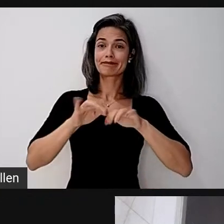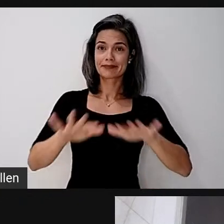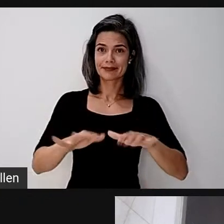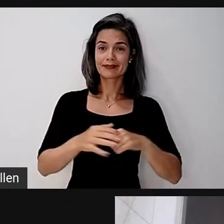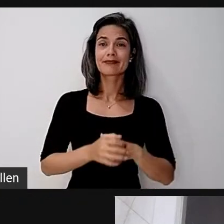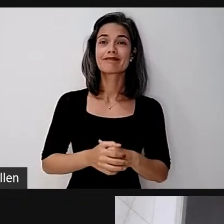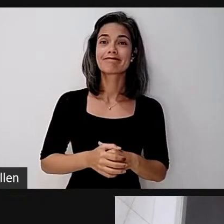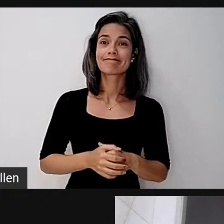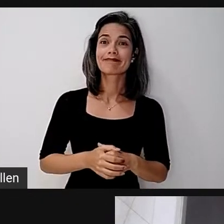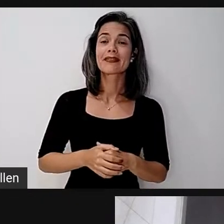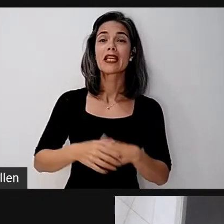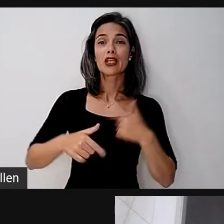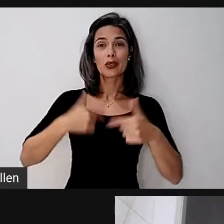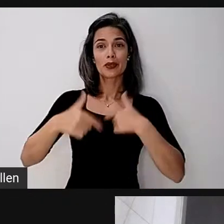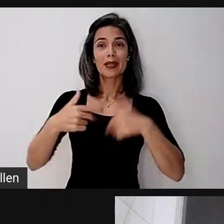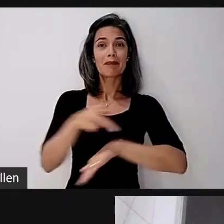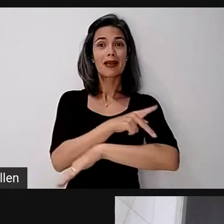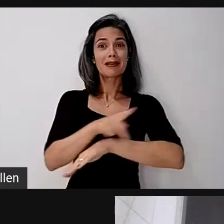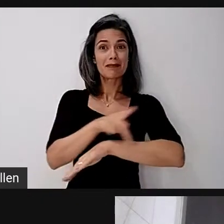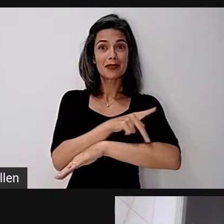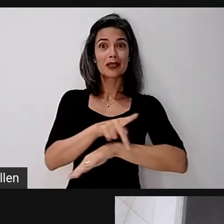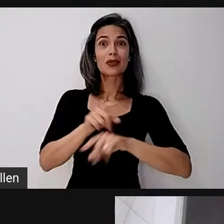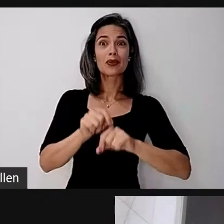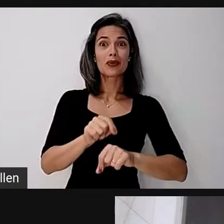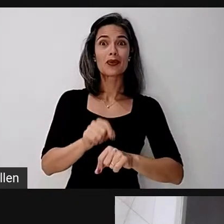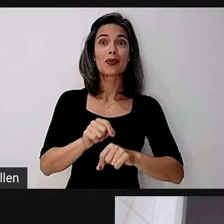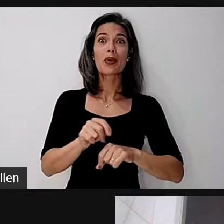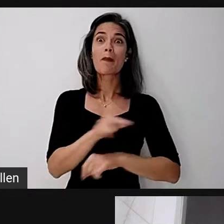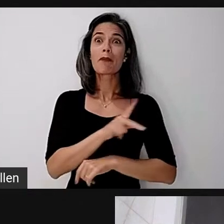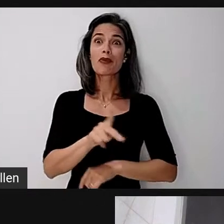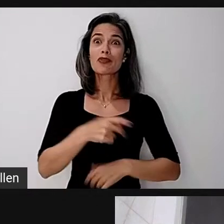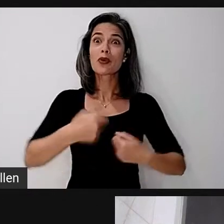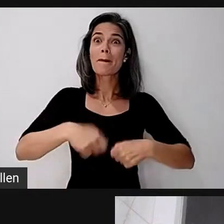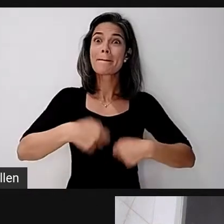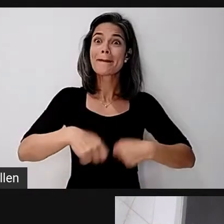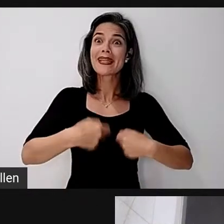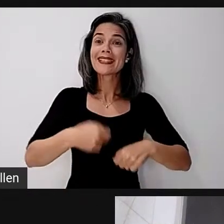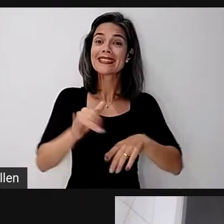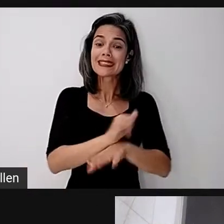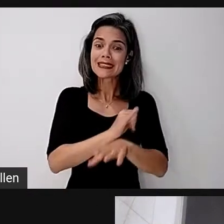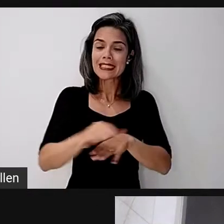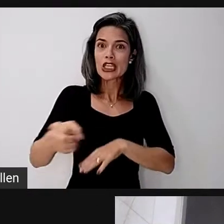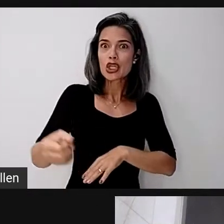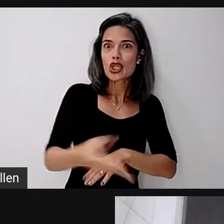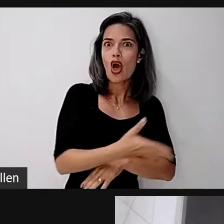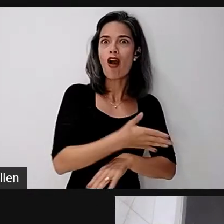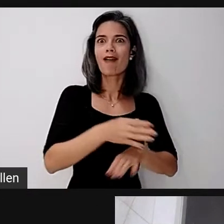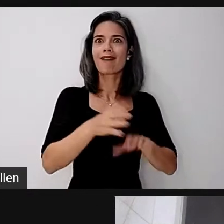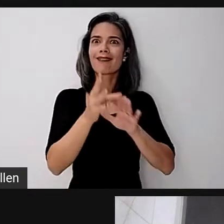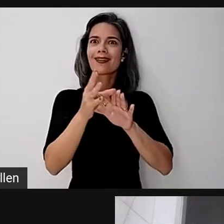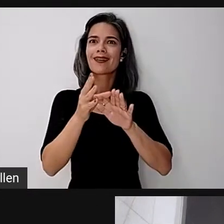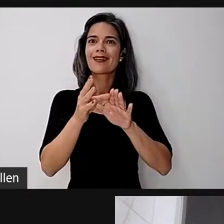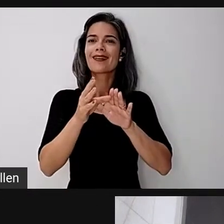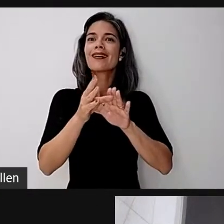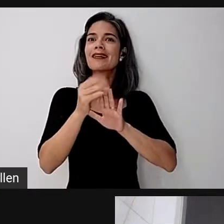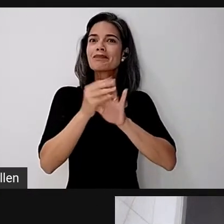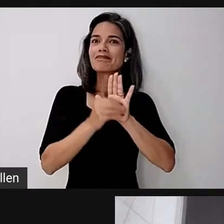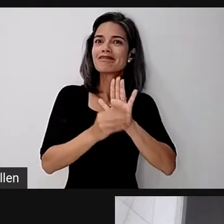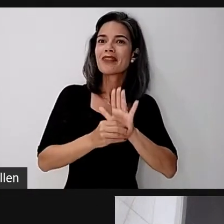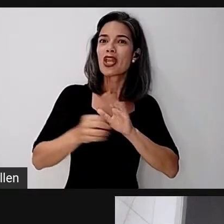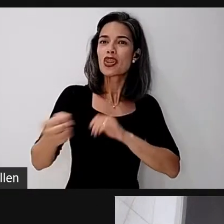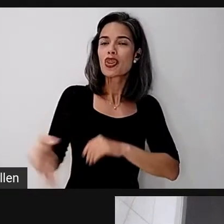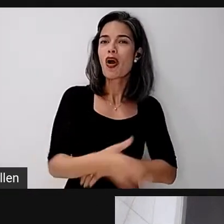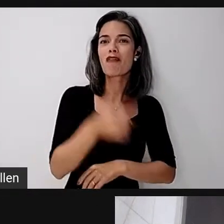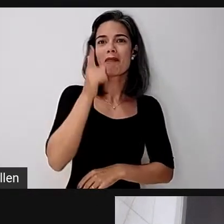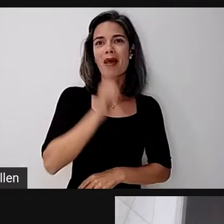pedagógico ele tem exigido dos professores novas estratégias e propostas curriculares para construir o processo de ensino-aprendizagem